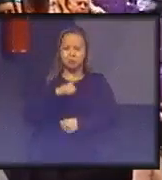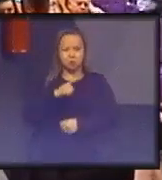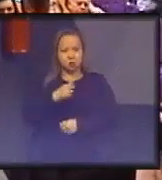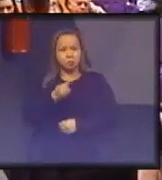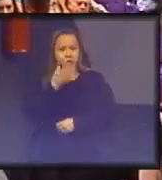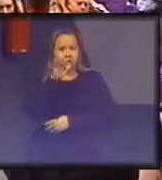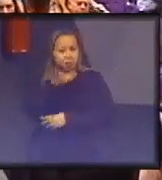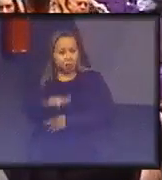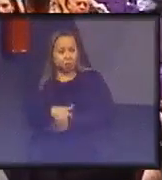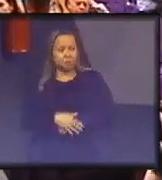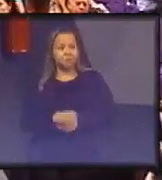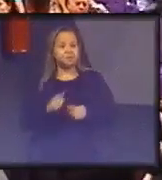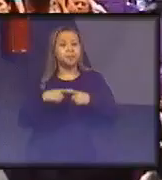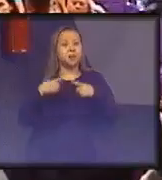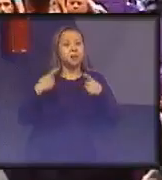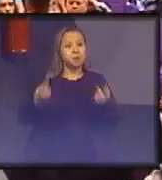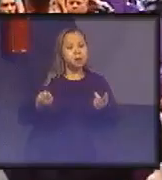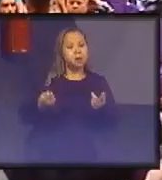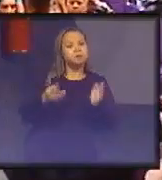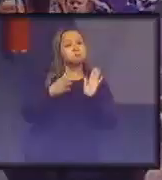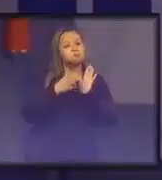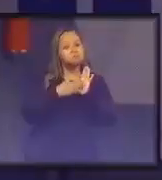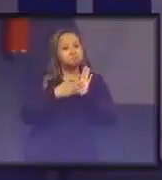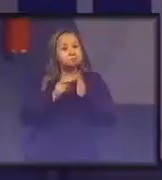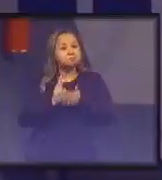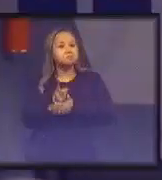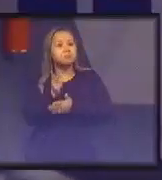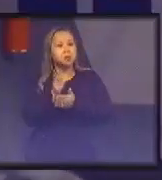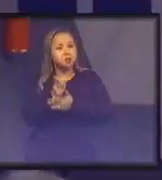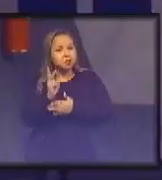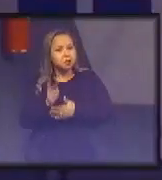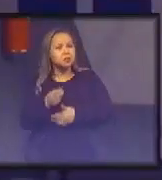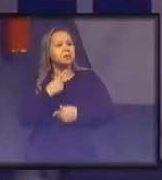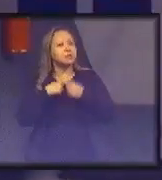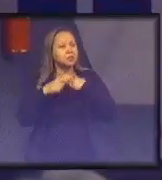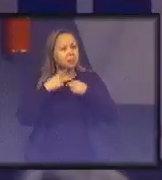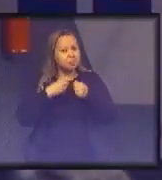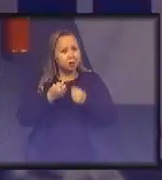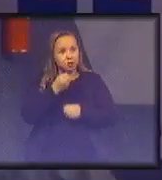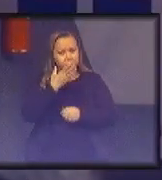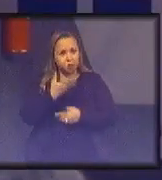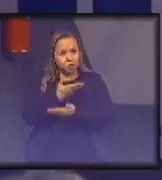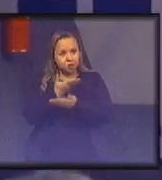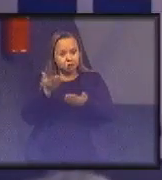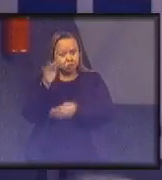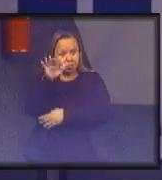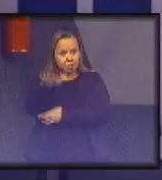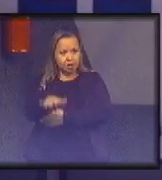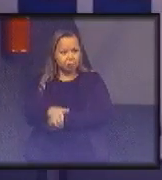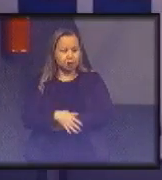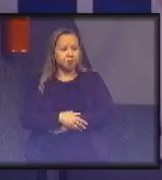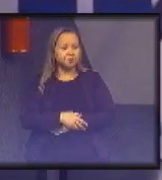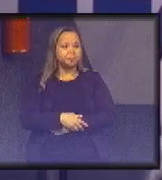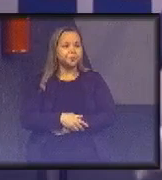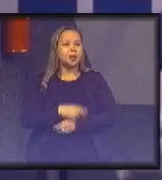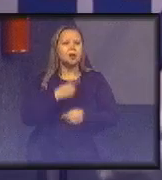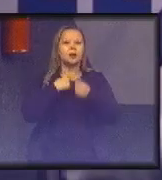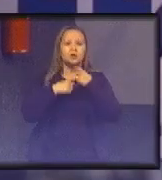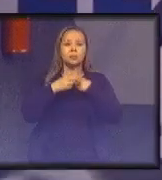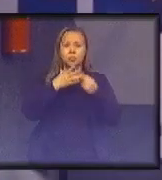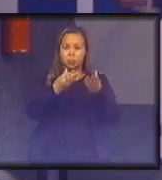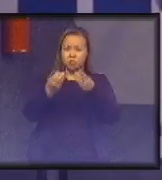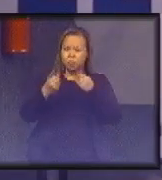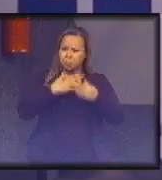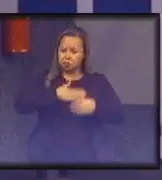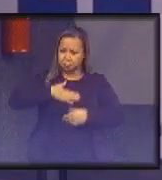Mas, de qualquer forma, para seguir o protocolo, eu desejo a vocês uma boa tarde, uma excelente tarde. E queria dizer para vocês que eu estou muito, muito